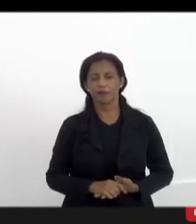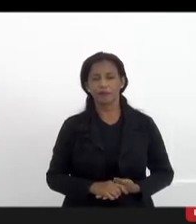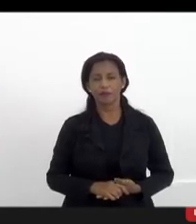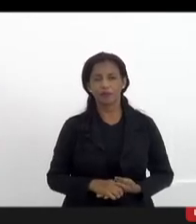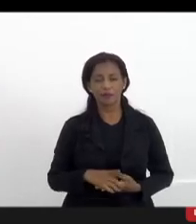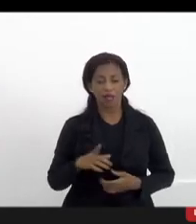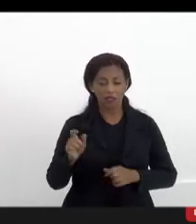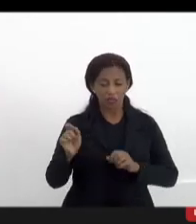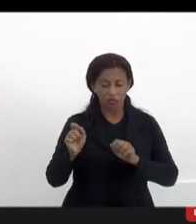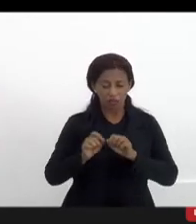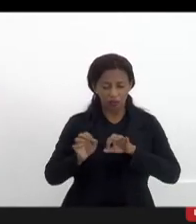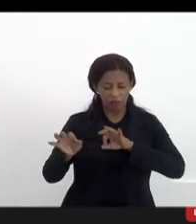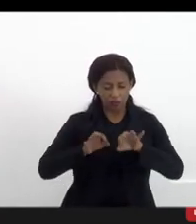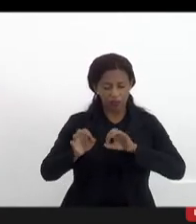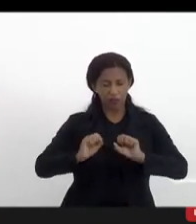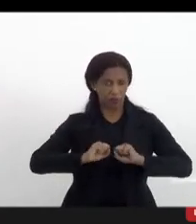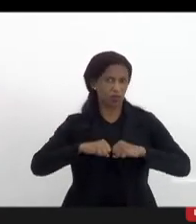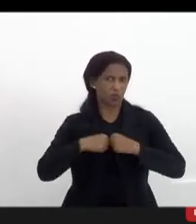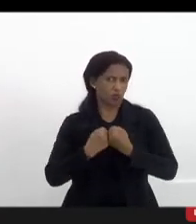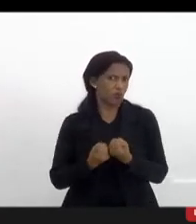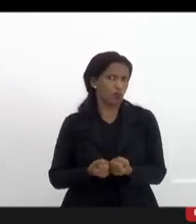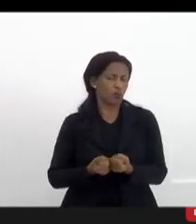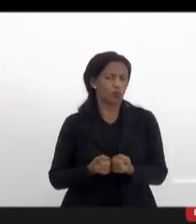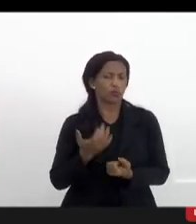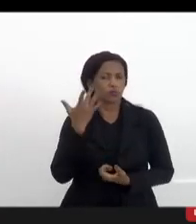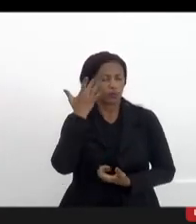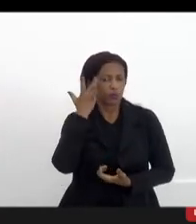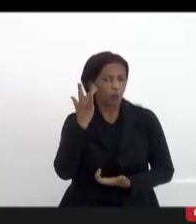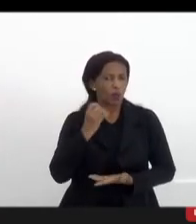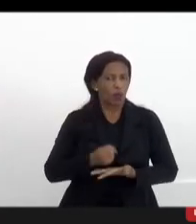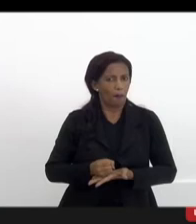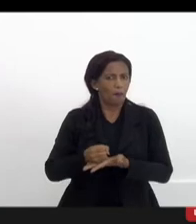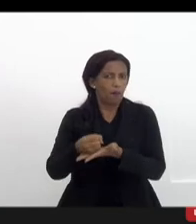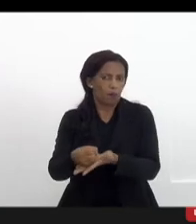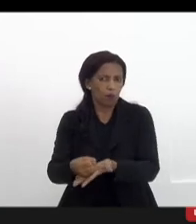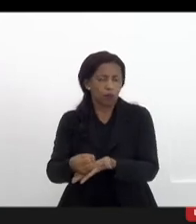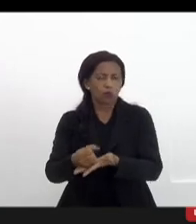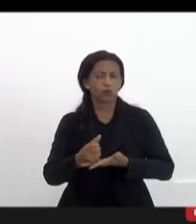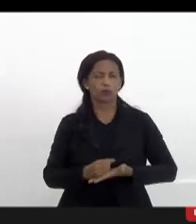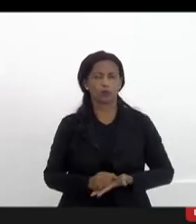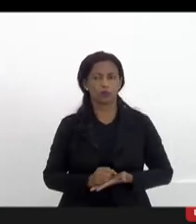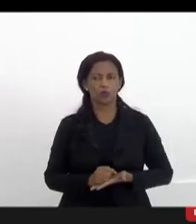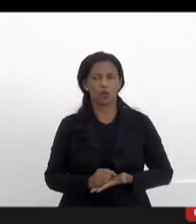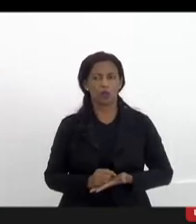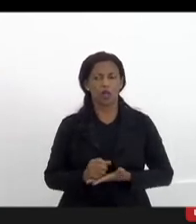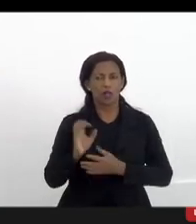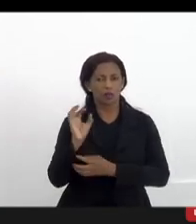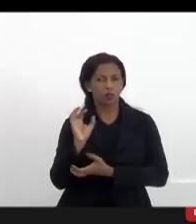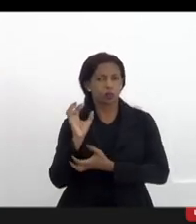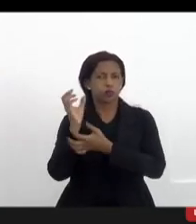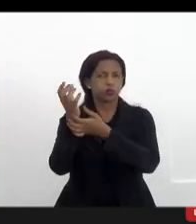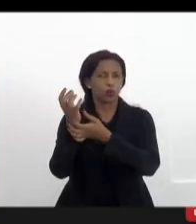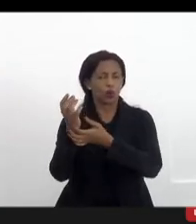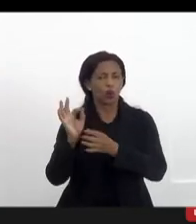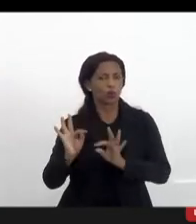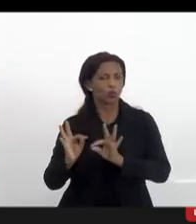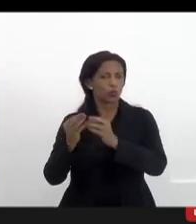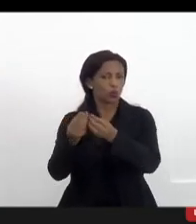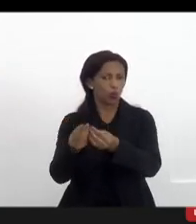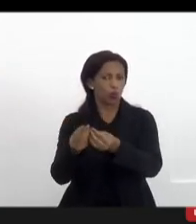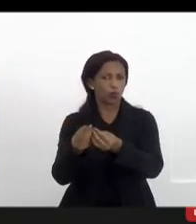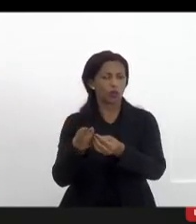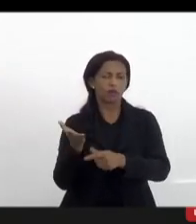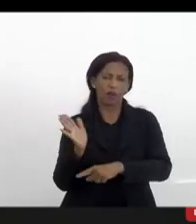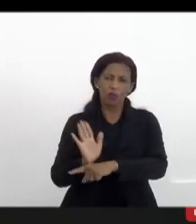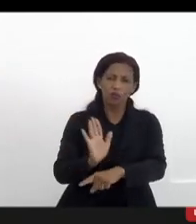fazer também todo esse esforço então eu acho que o apoio essa desburocratização toda vai